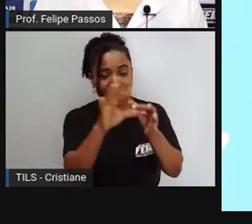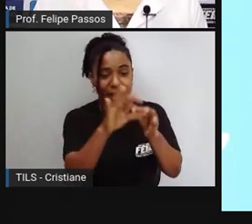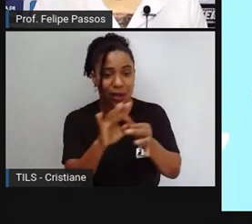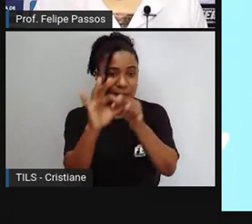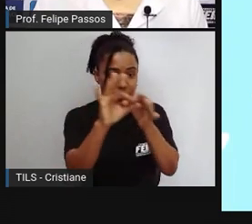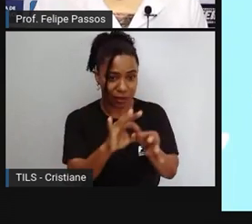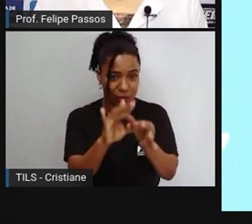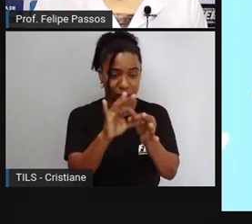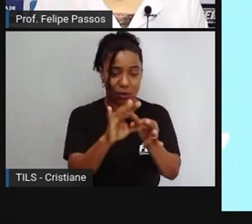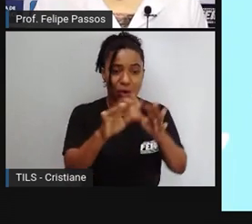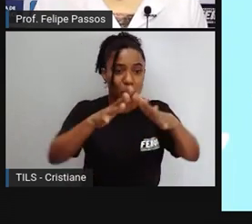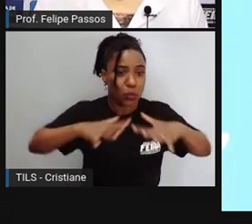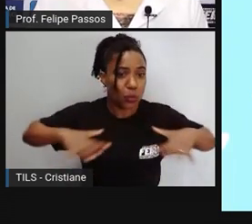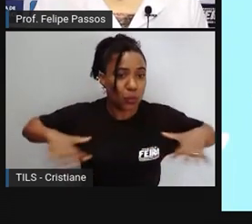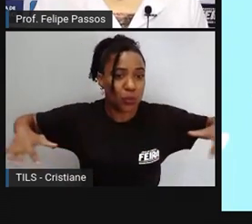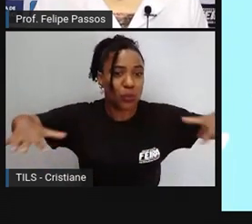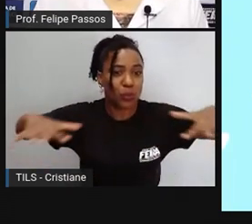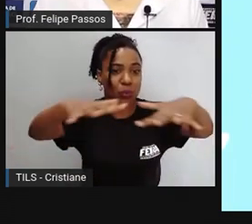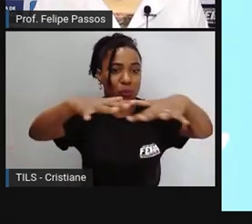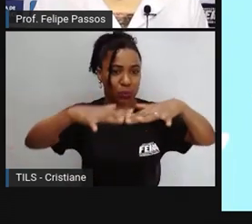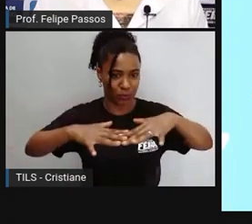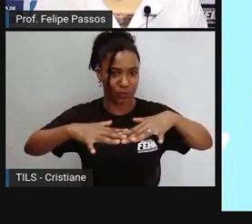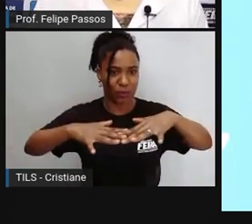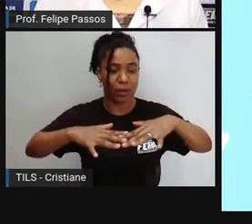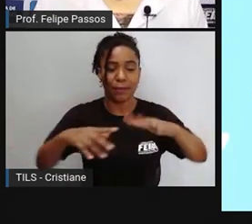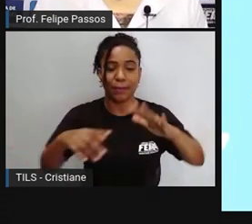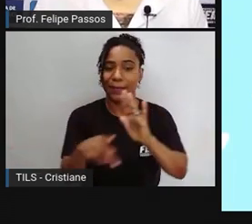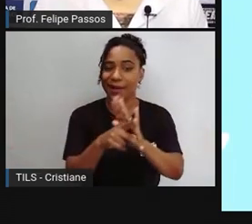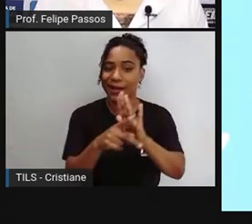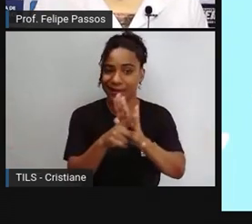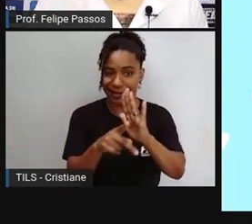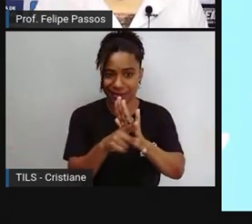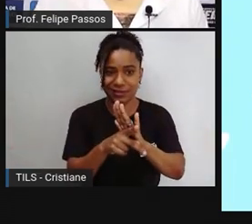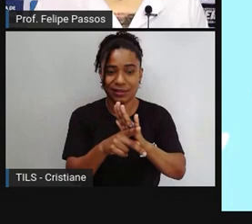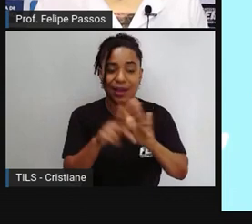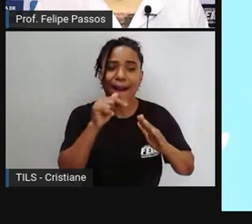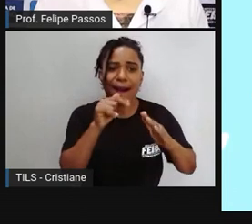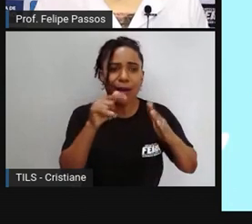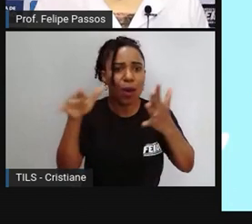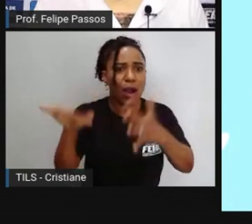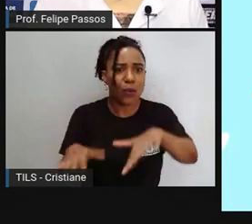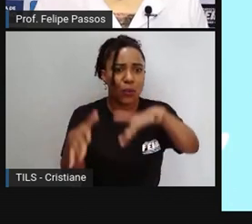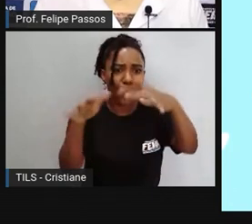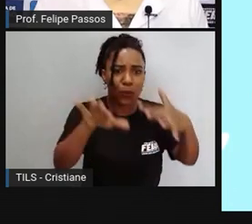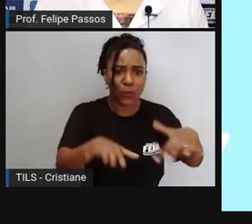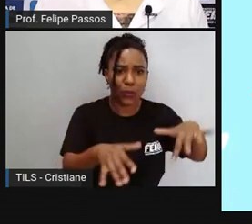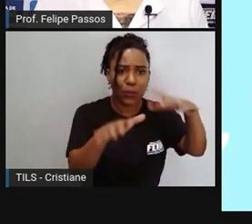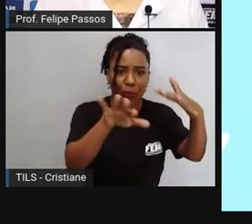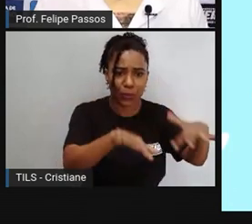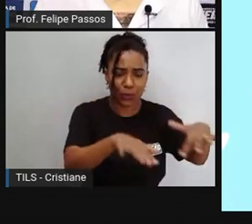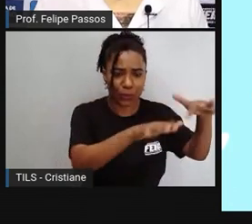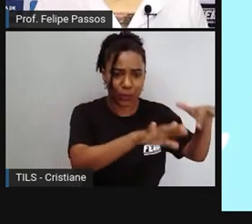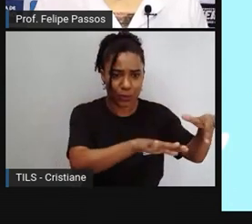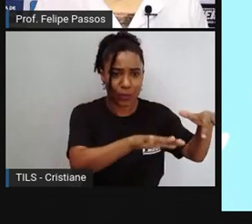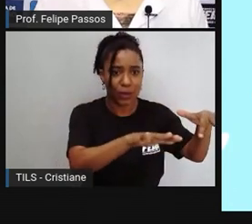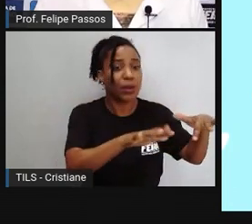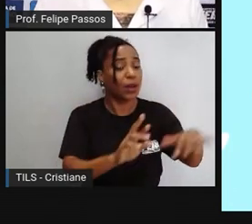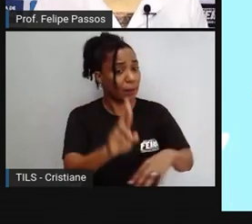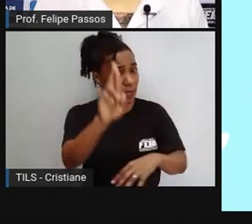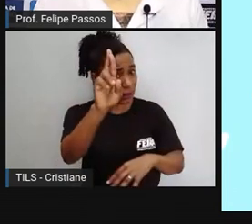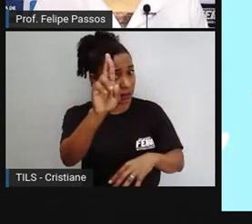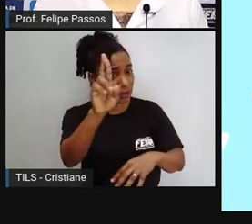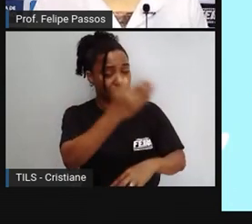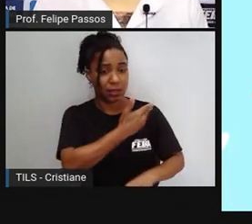Territorial, em que todos viriam pescar nas nossas águas. Então,